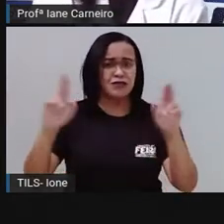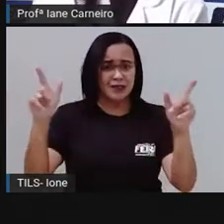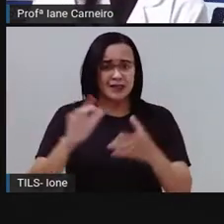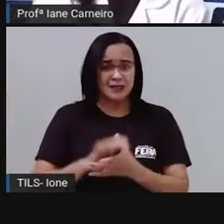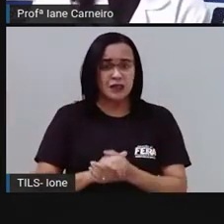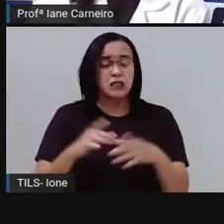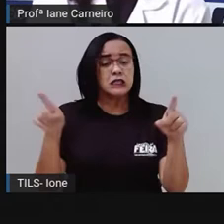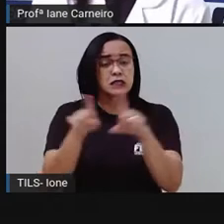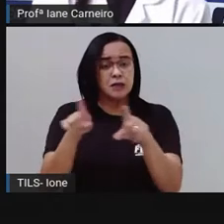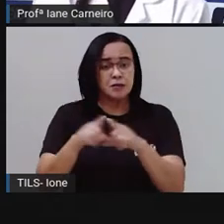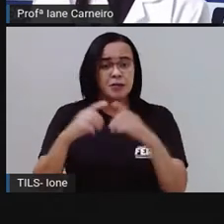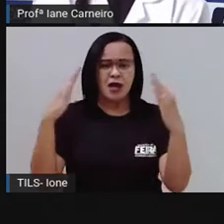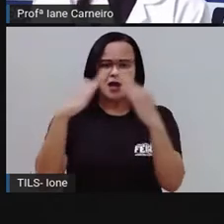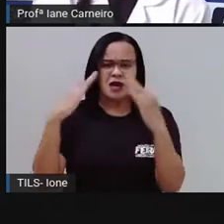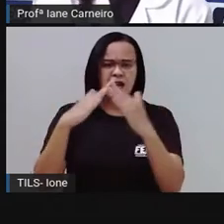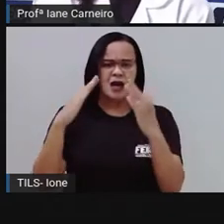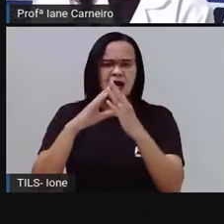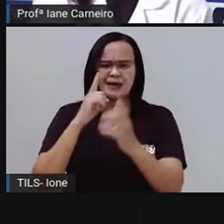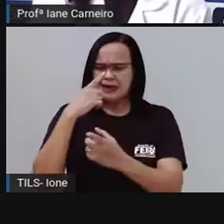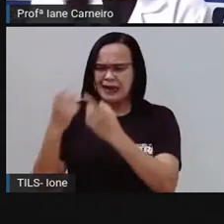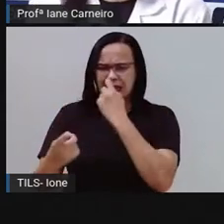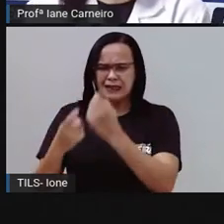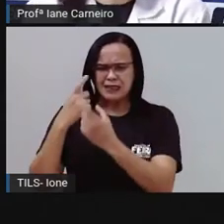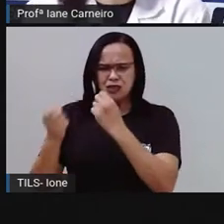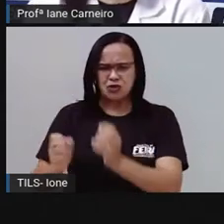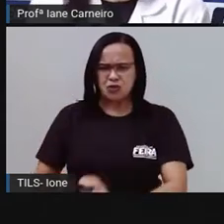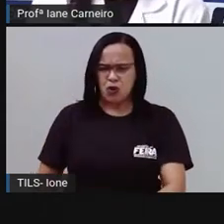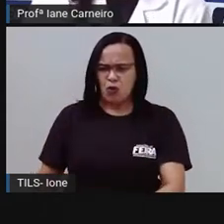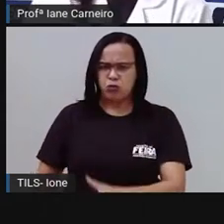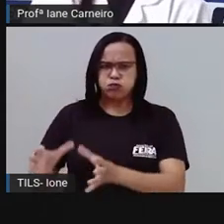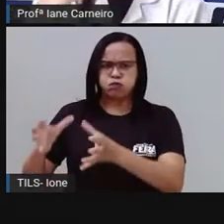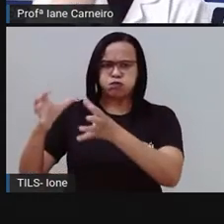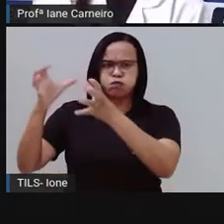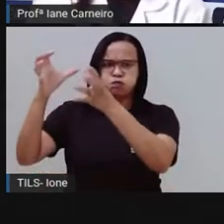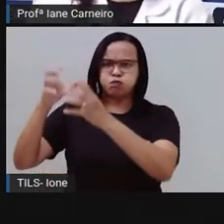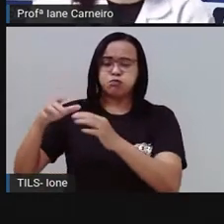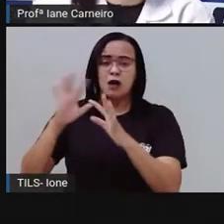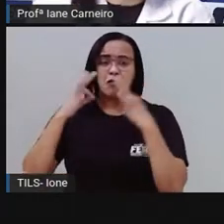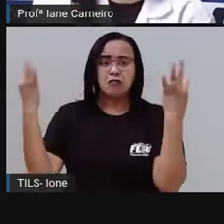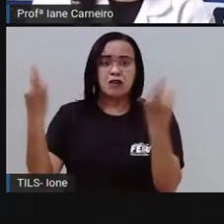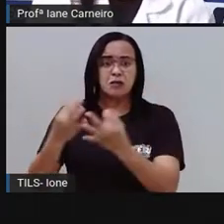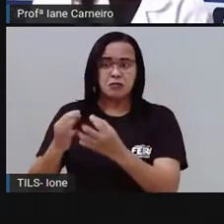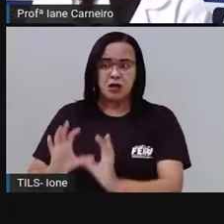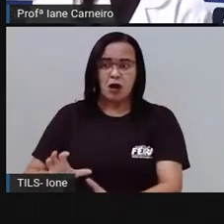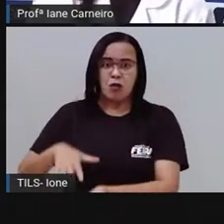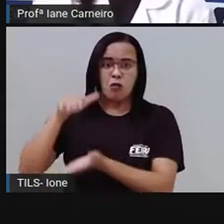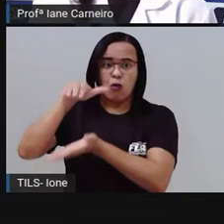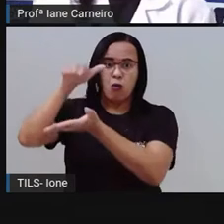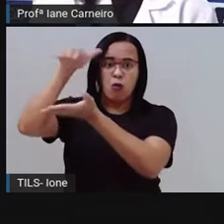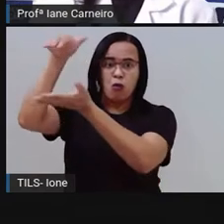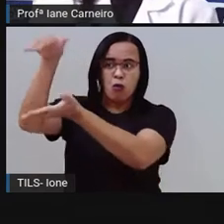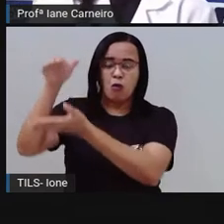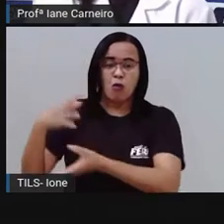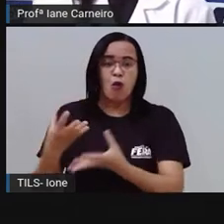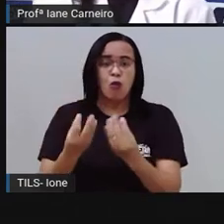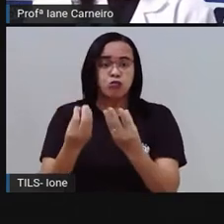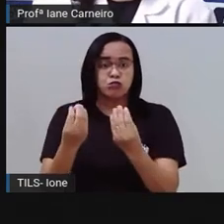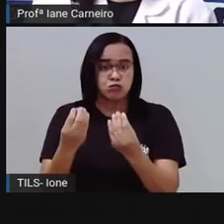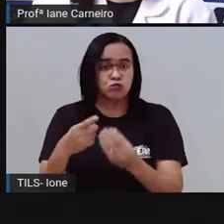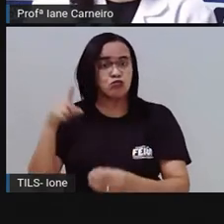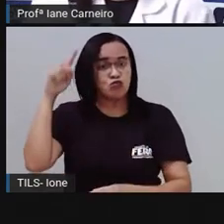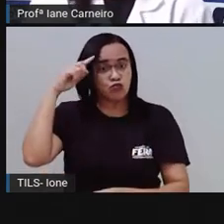quanto de lixo que uma família pode produzir em apenas um dia. A prova fez aquela atividade para a gente